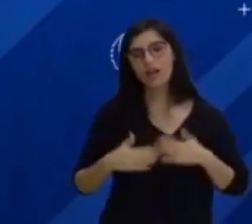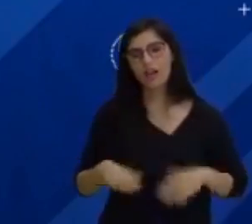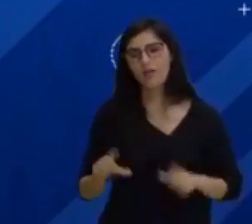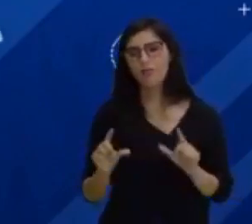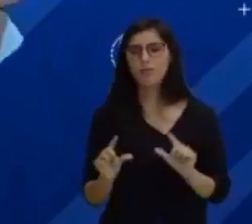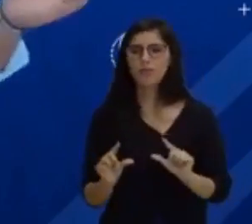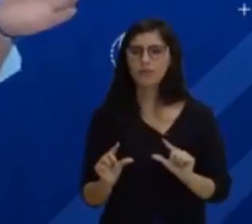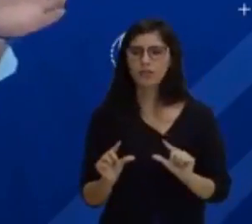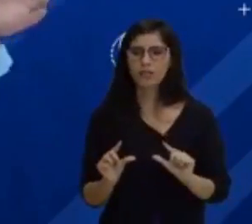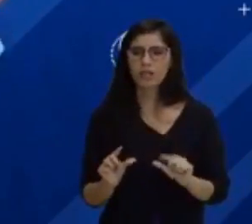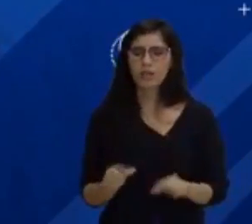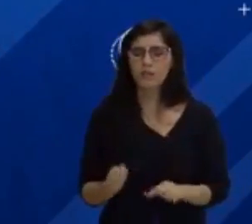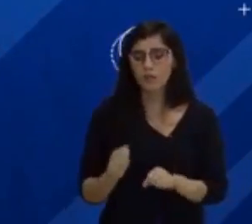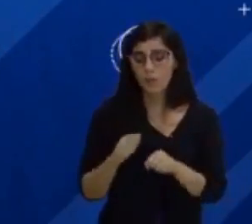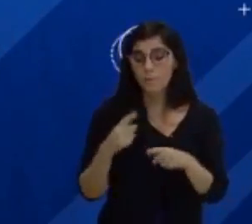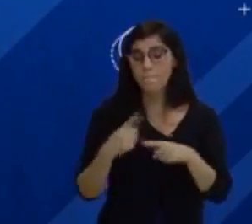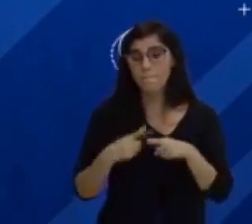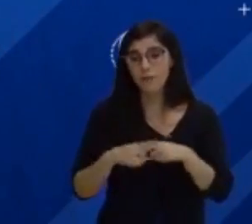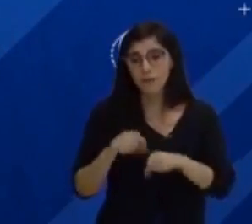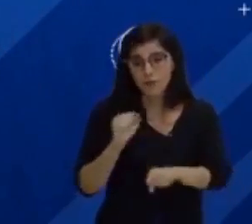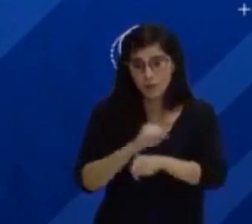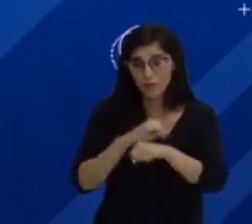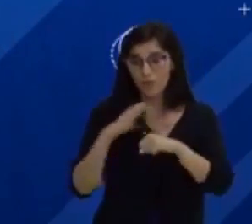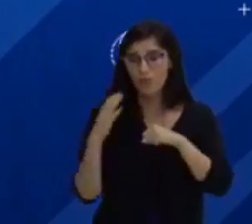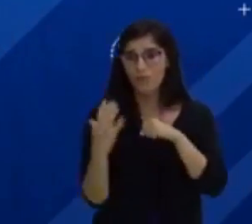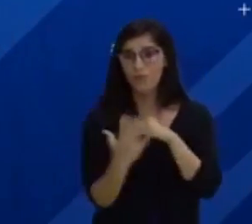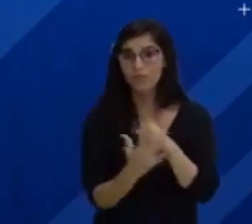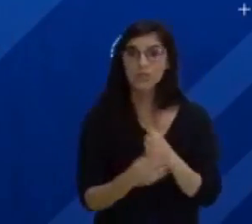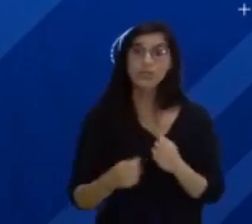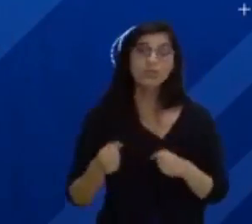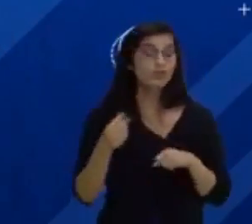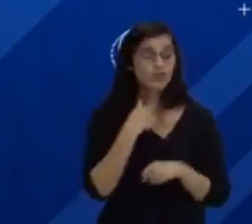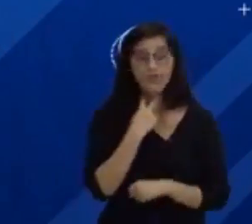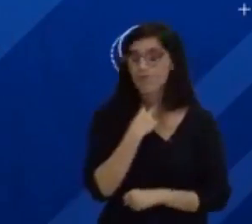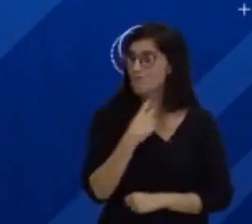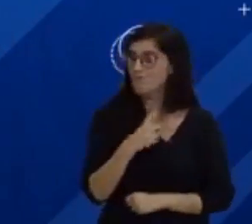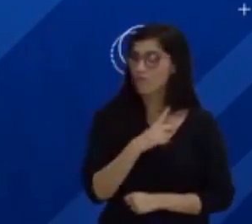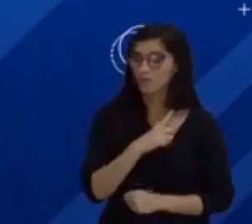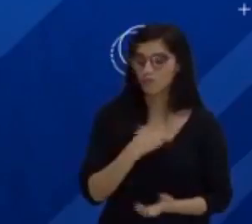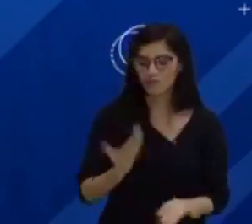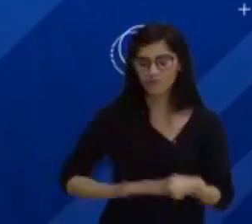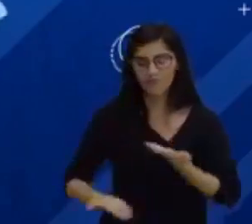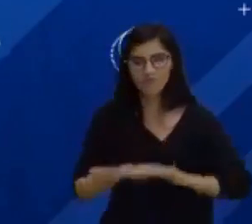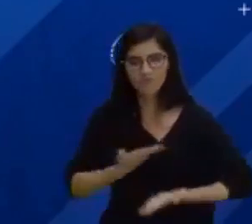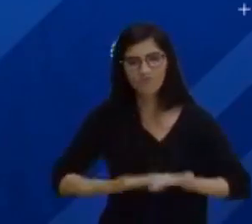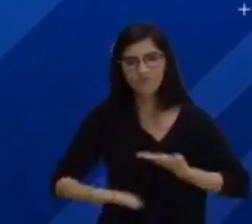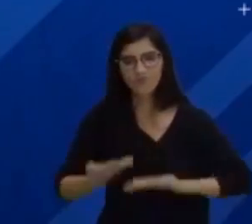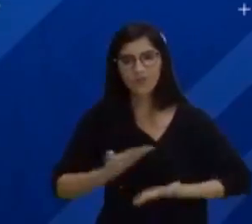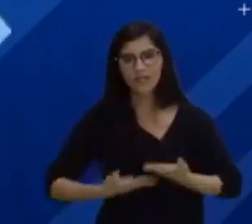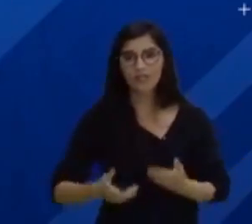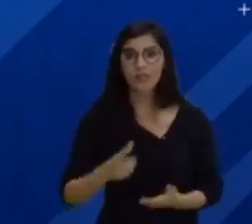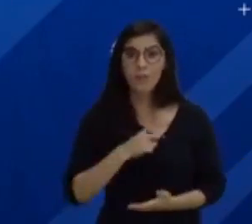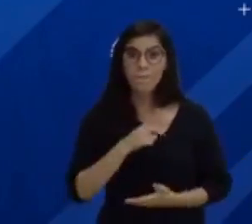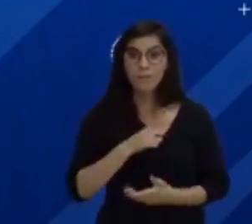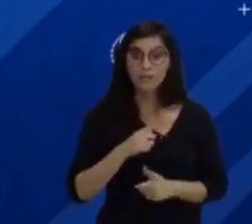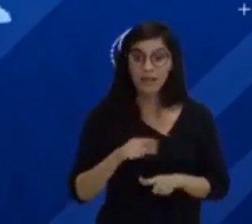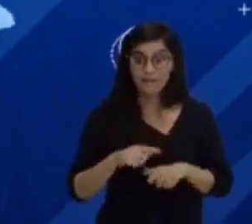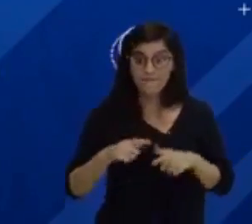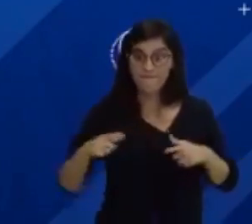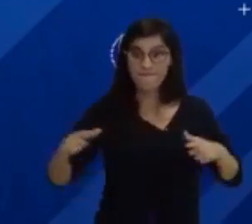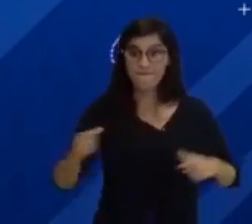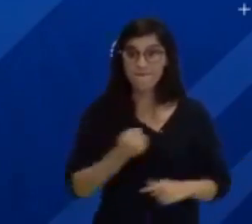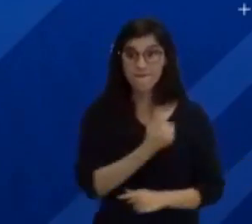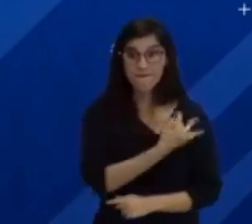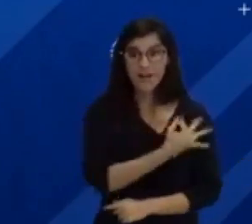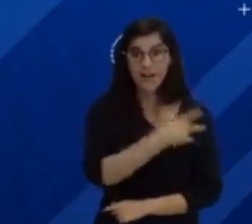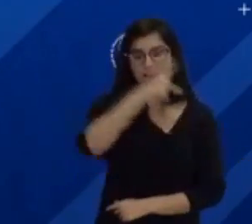devido ao processo da pandemia, que nós não podemos ter essa interação social. Ou seja, não podemos ter um número significativo de pessoas aqui